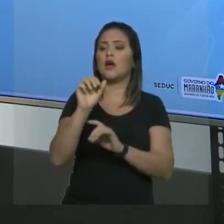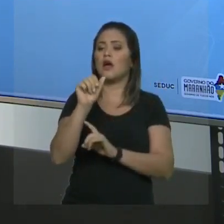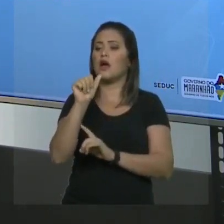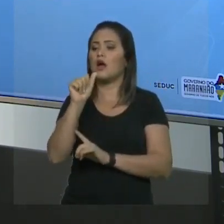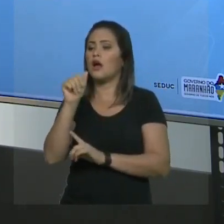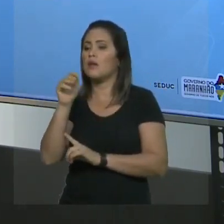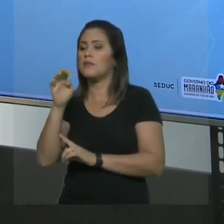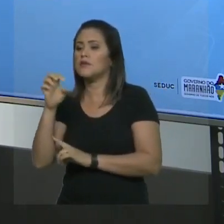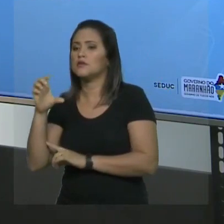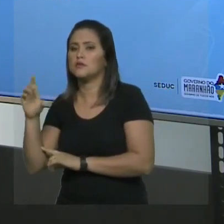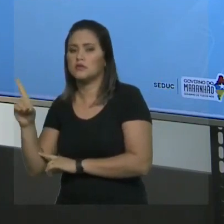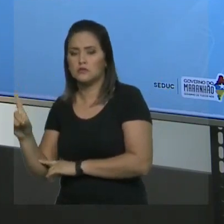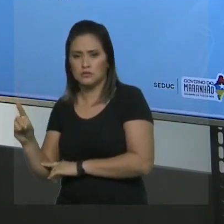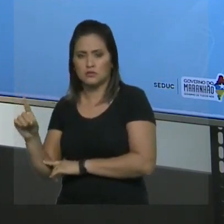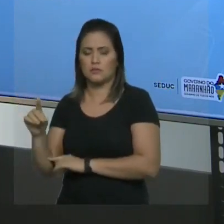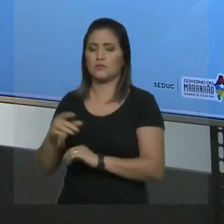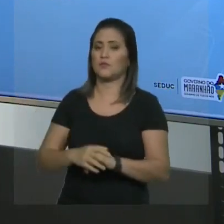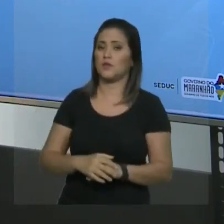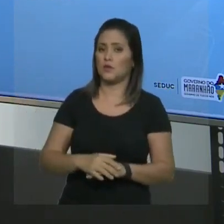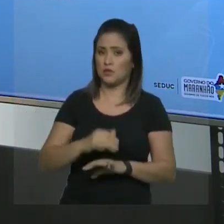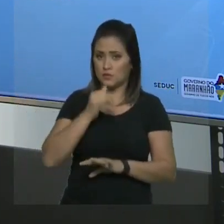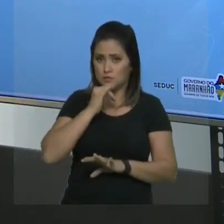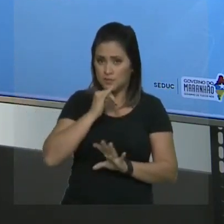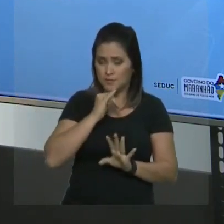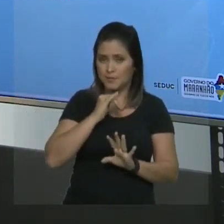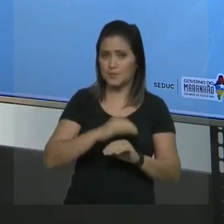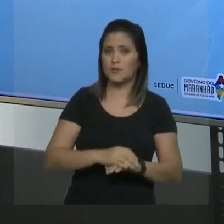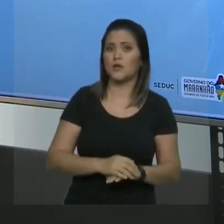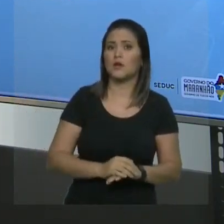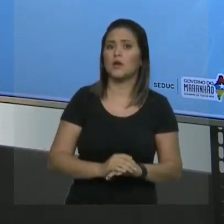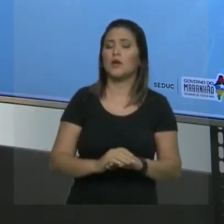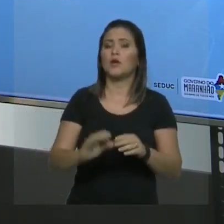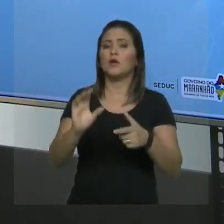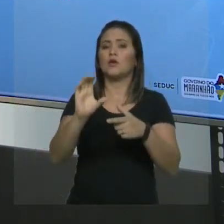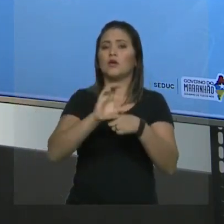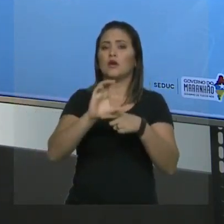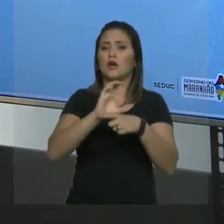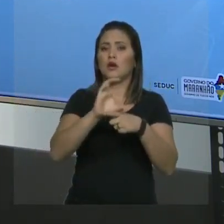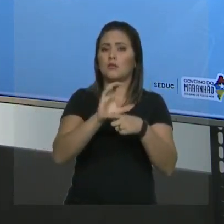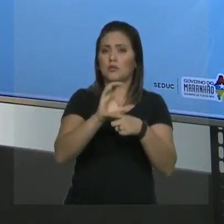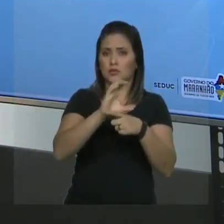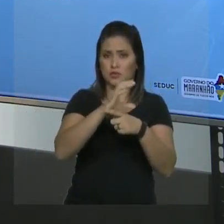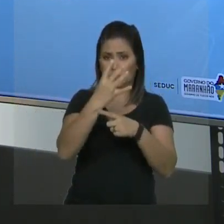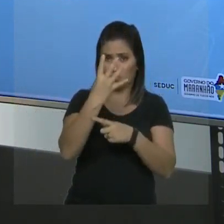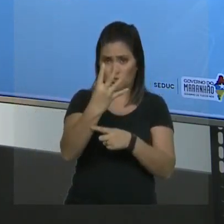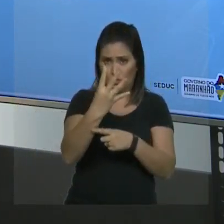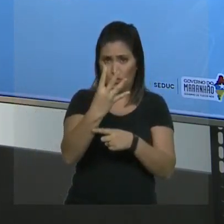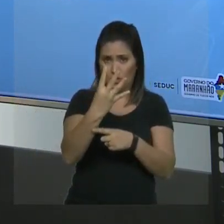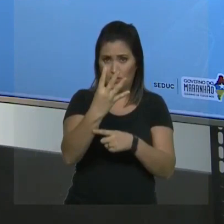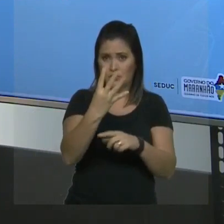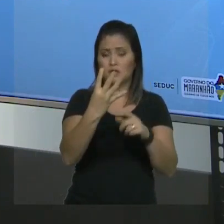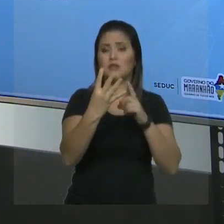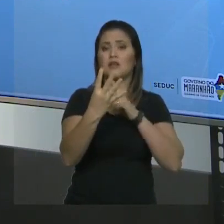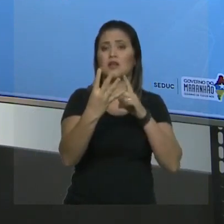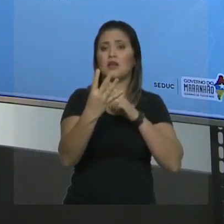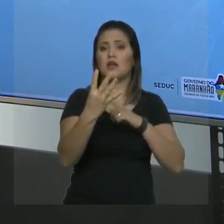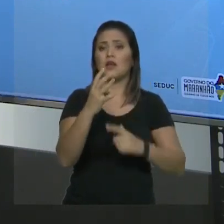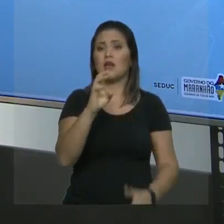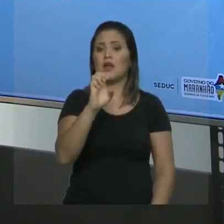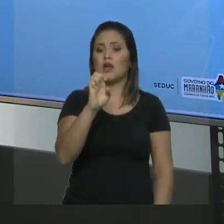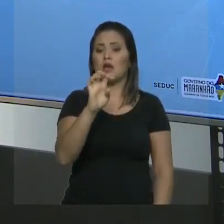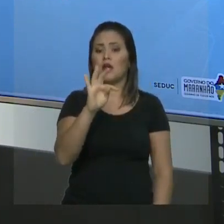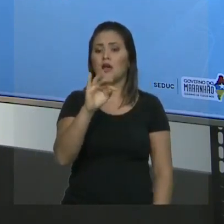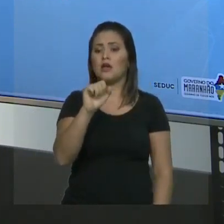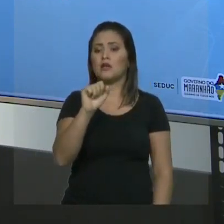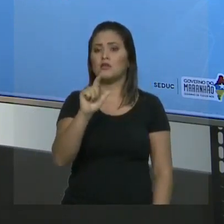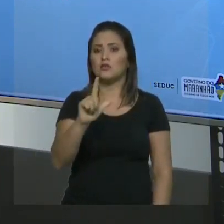quatro você tem um radical metil e no carbono três você tem um radical etil e no